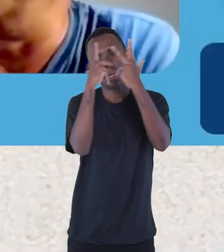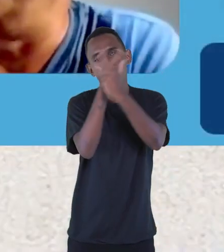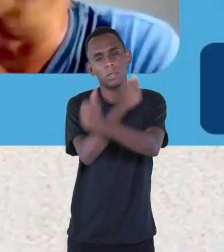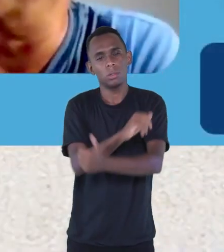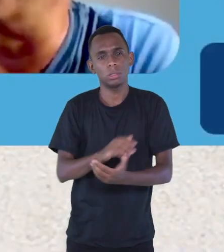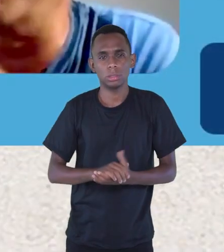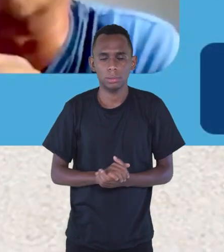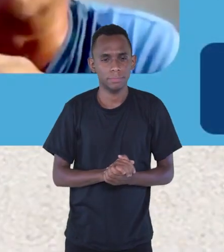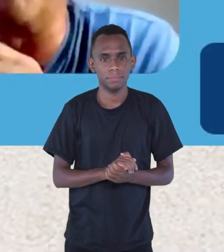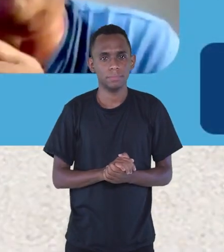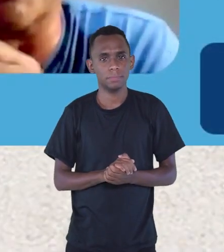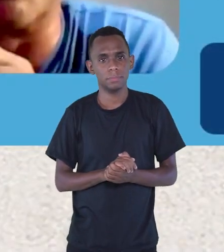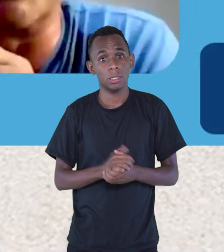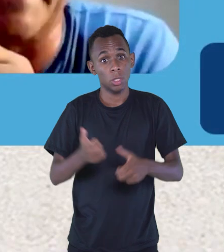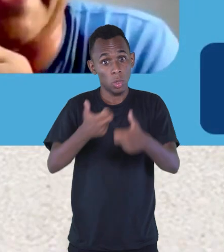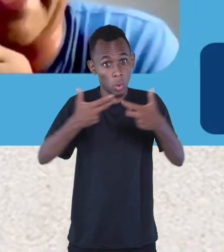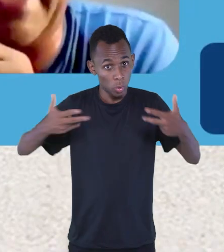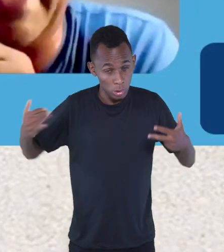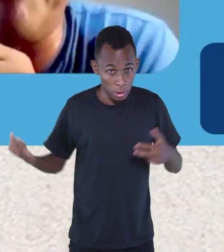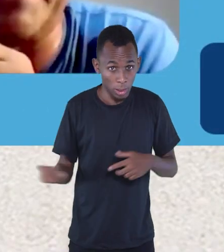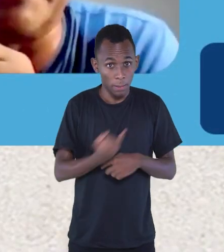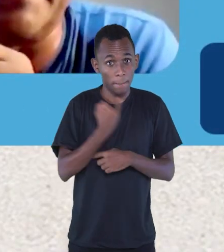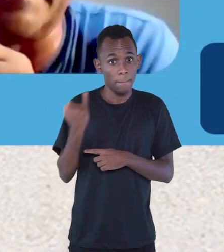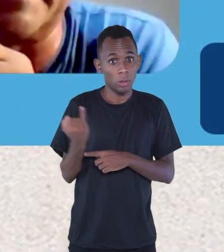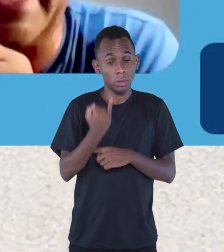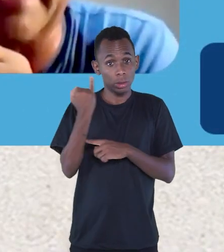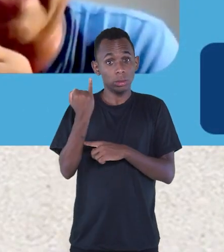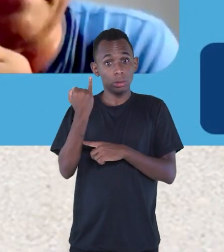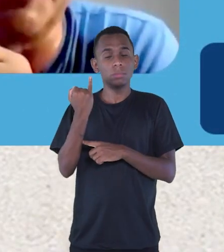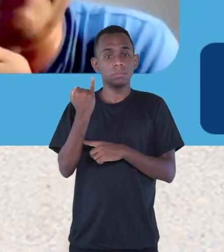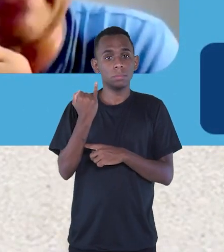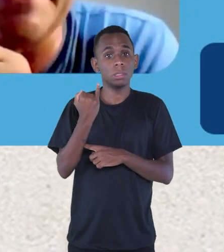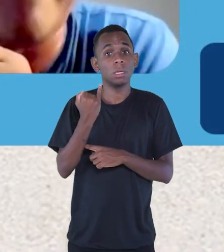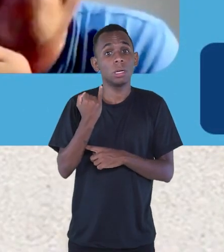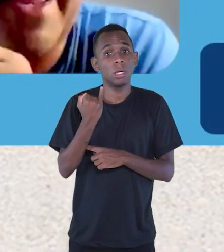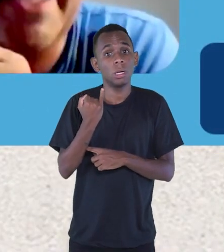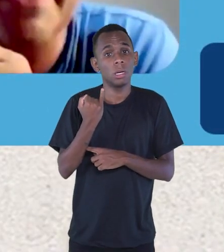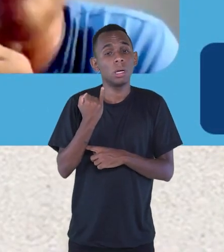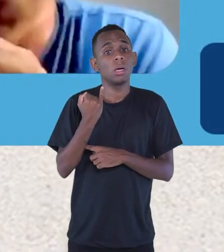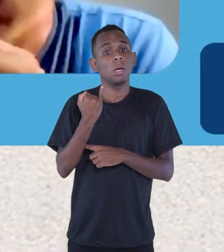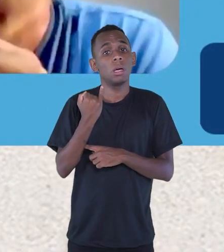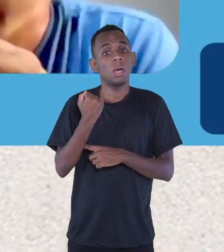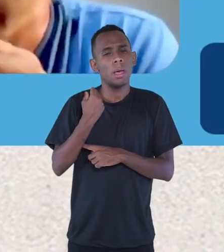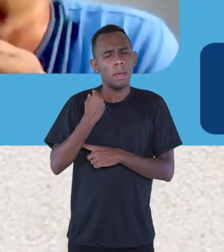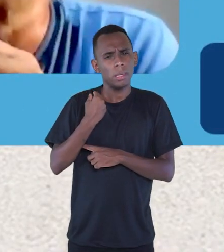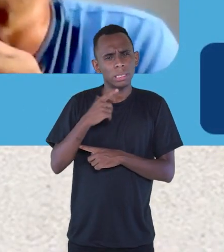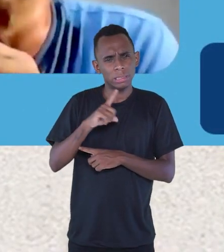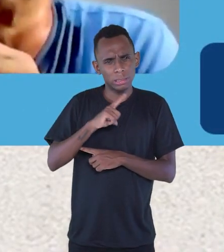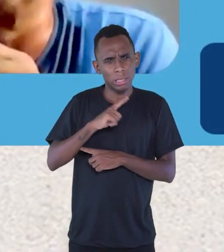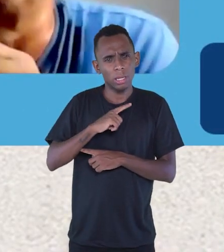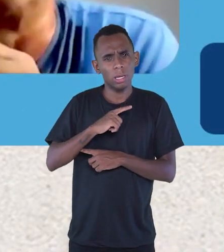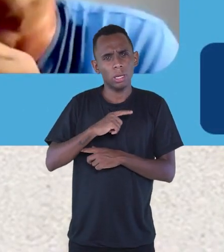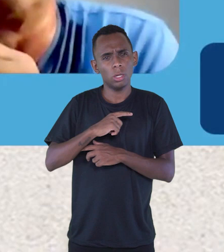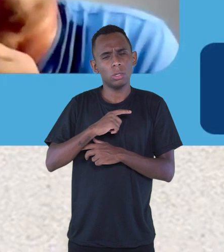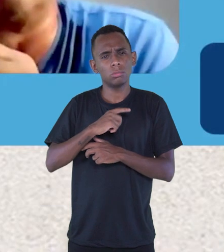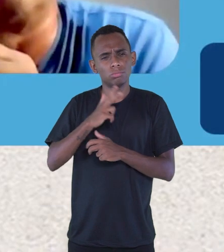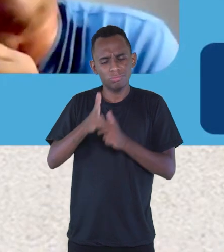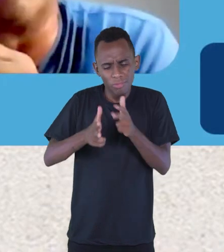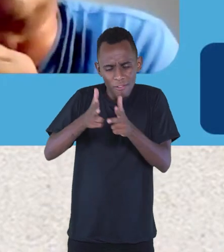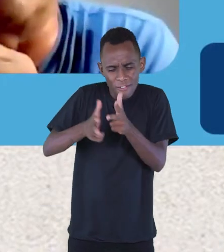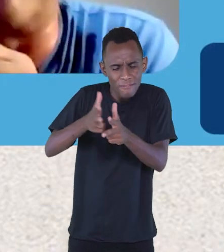Com coisas importantes, né? A presença da linha férrea, a presença